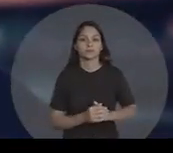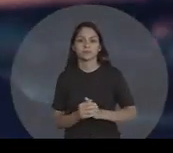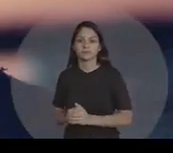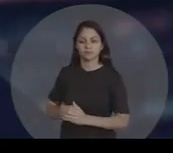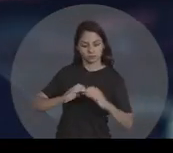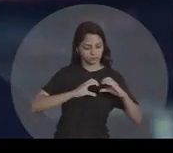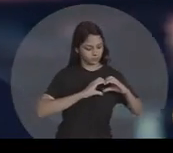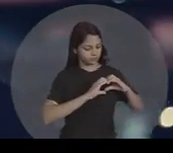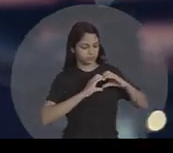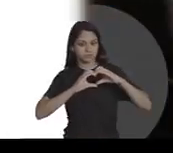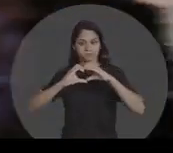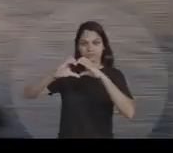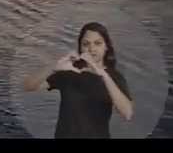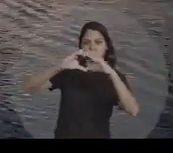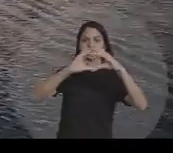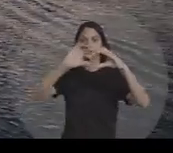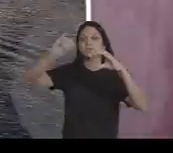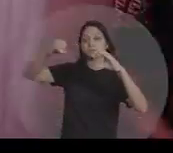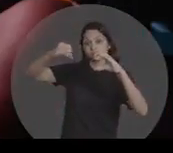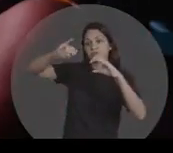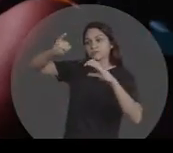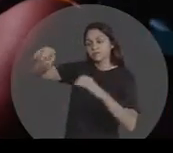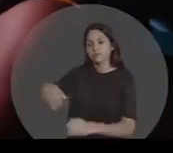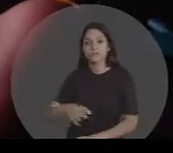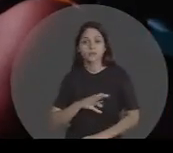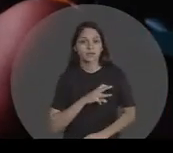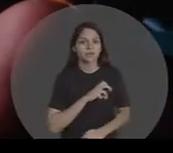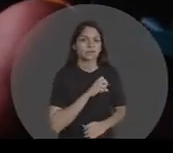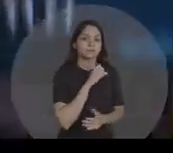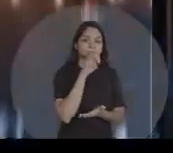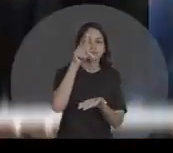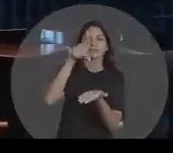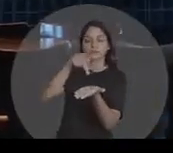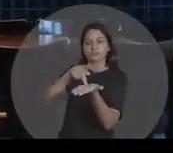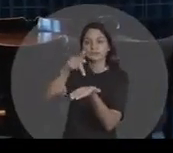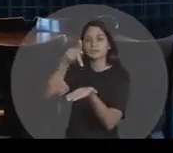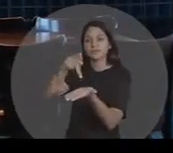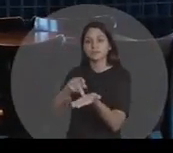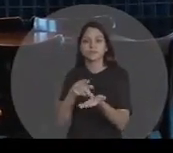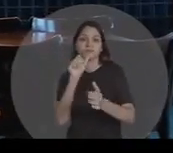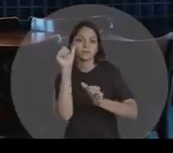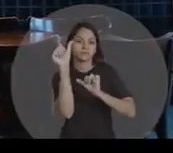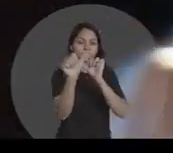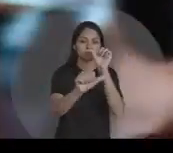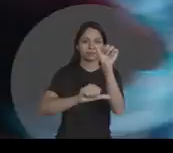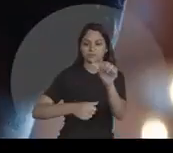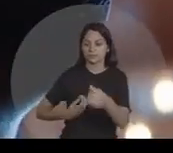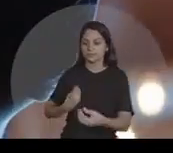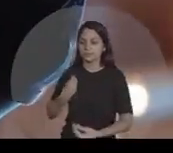Meu coração é juazeiro Amor verdadeiro Que